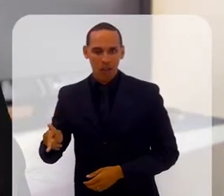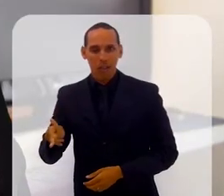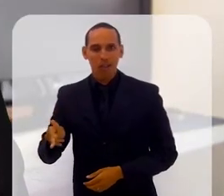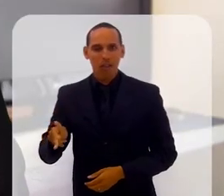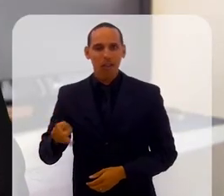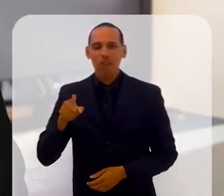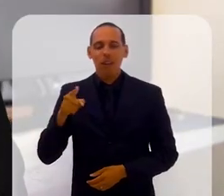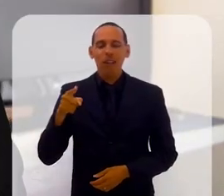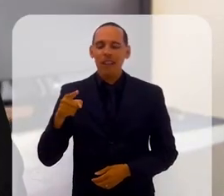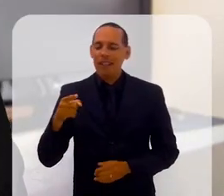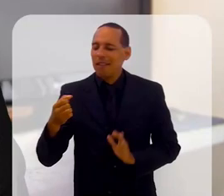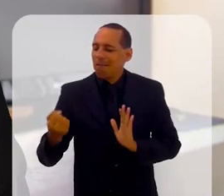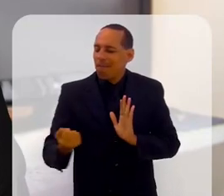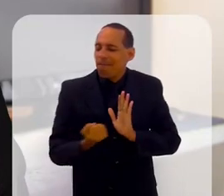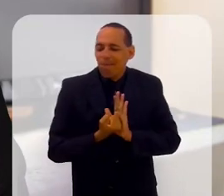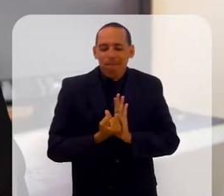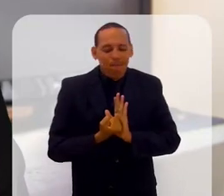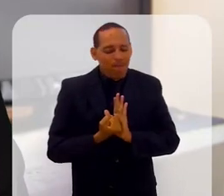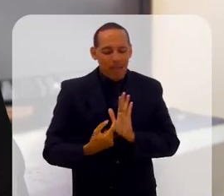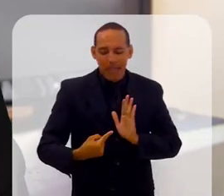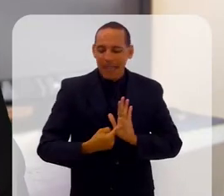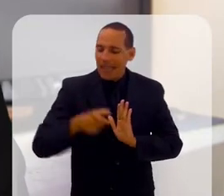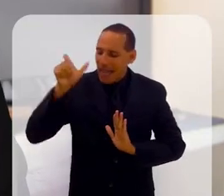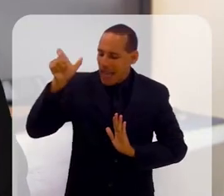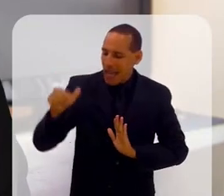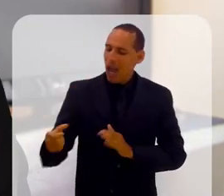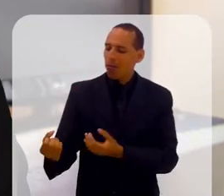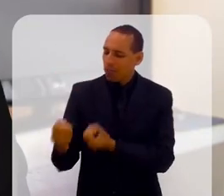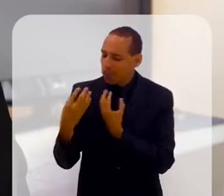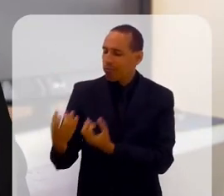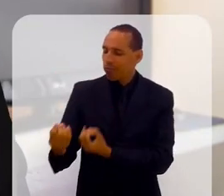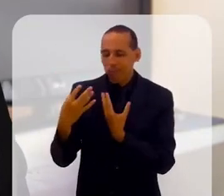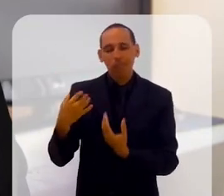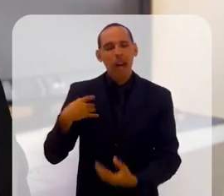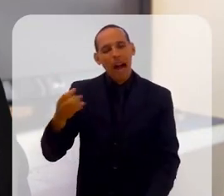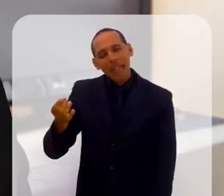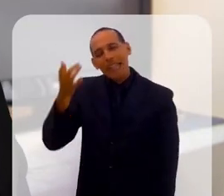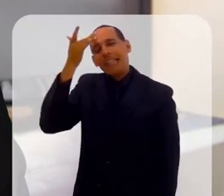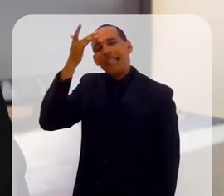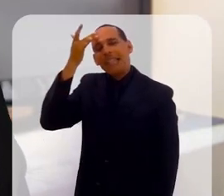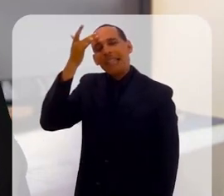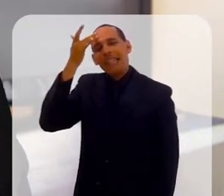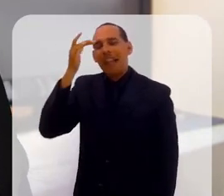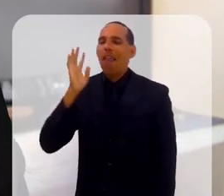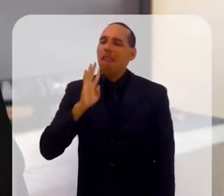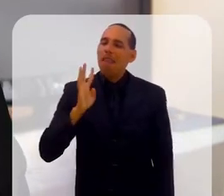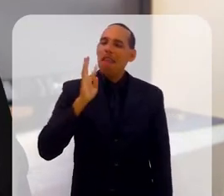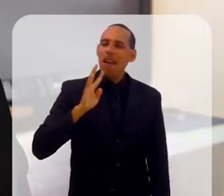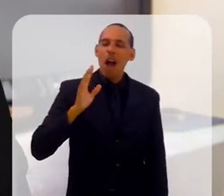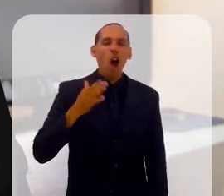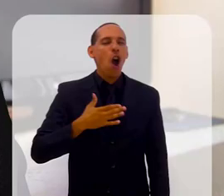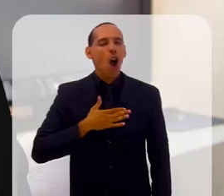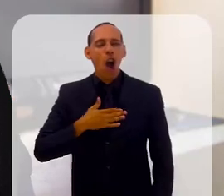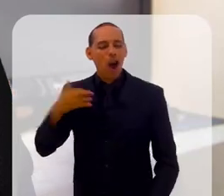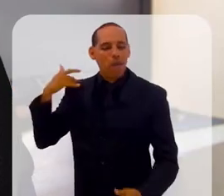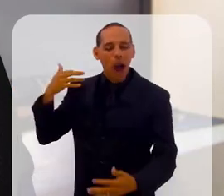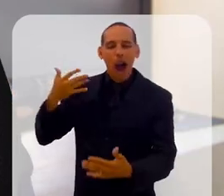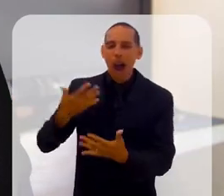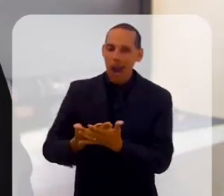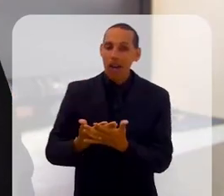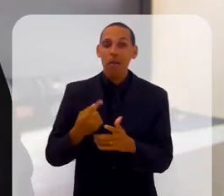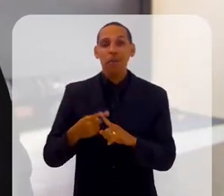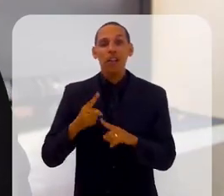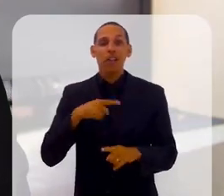marcou você, trouxe uma lição de vida para você bacana também que você traz até hoje? Porque a gente